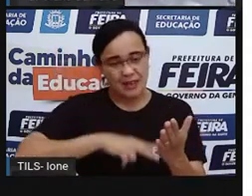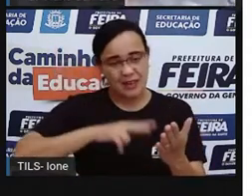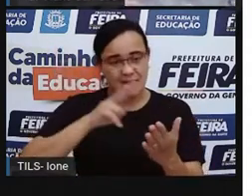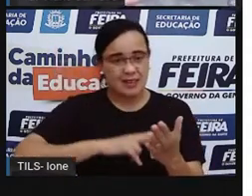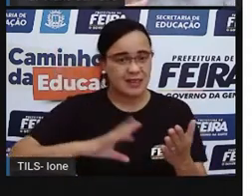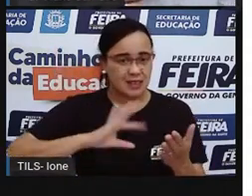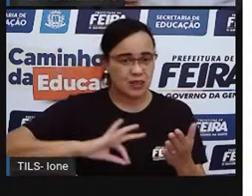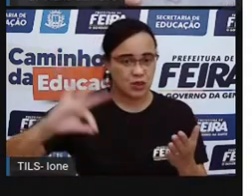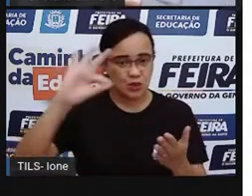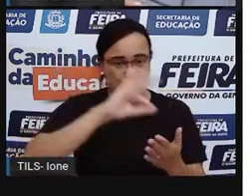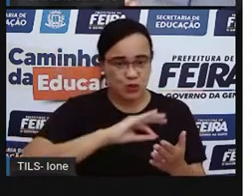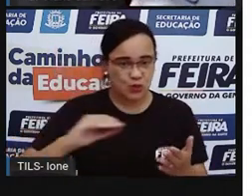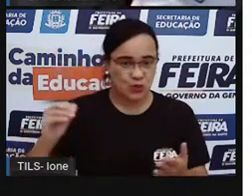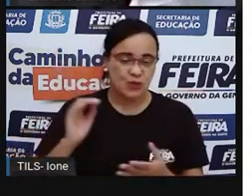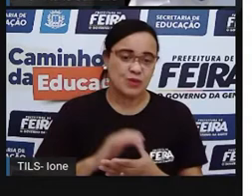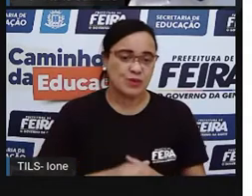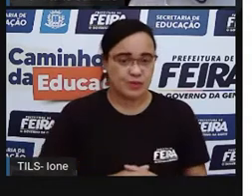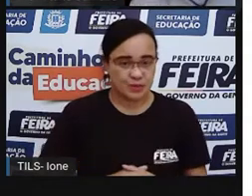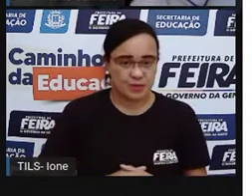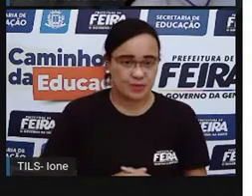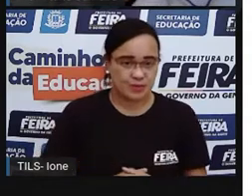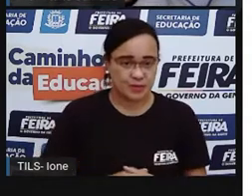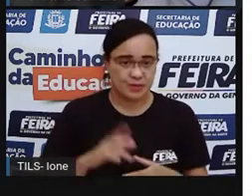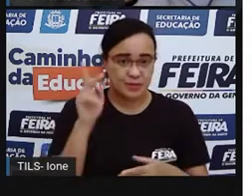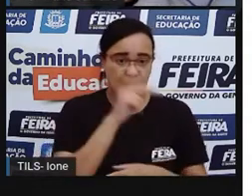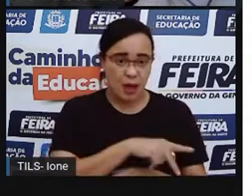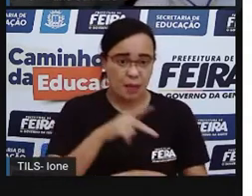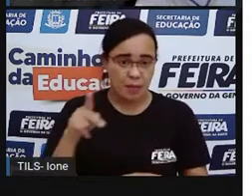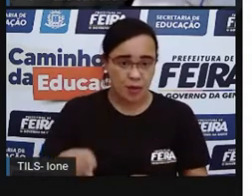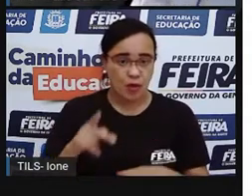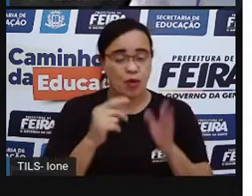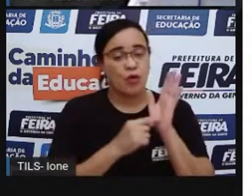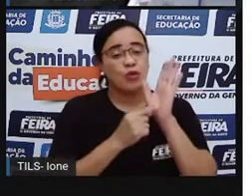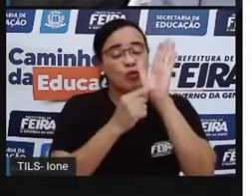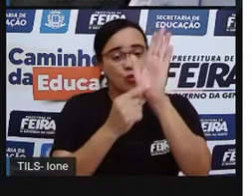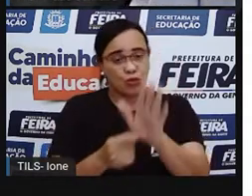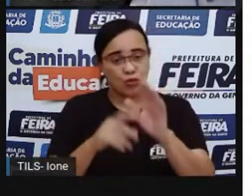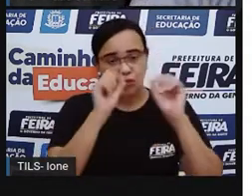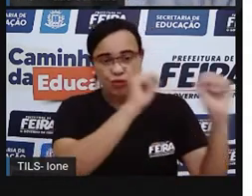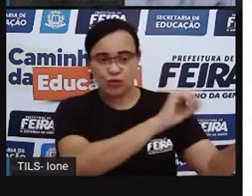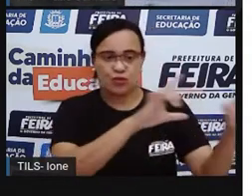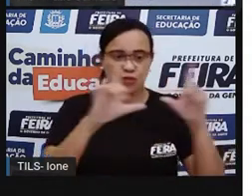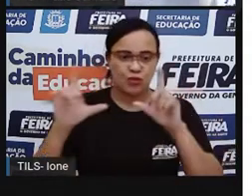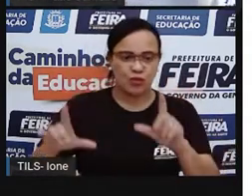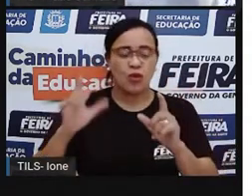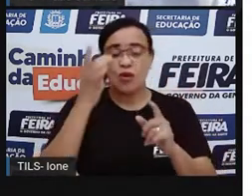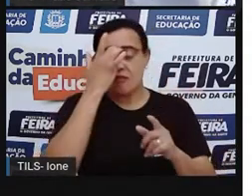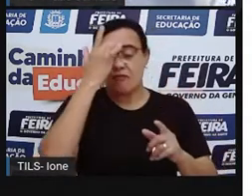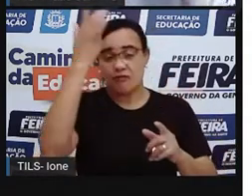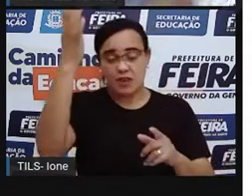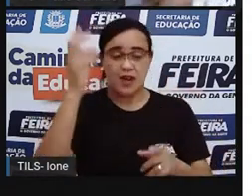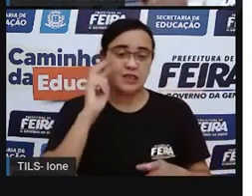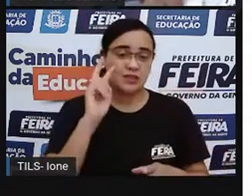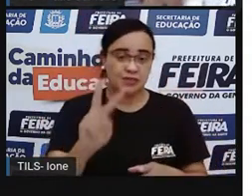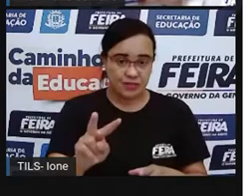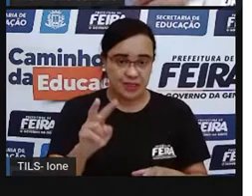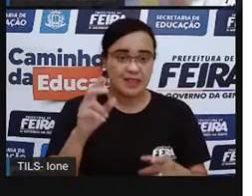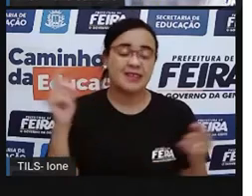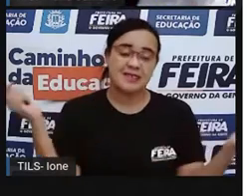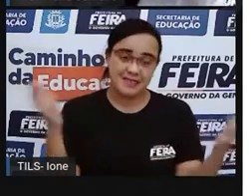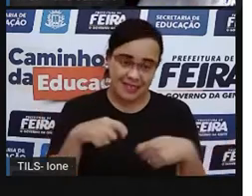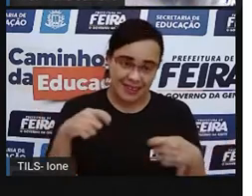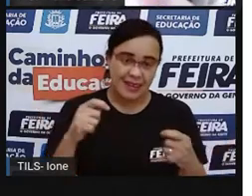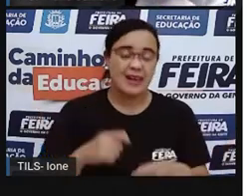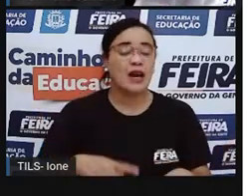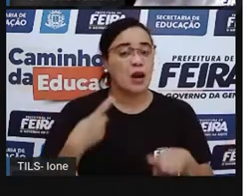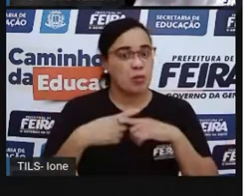apesar da Pro estar com ele aqui na mão. A Pro colocou ele no slide porque vai ficar mais fácil de vocês visualizarem o livro. porque ele é tão